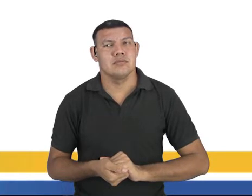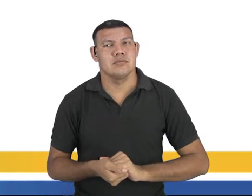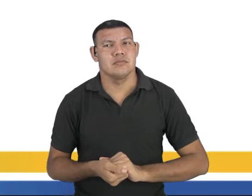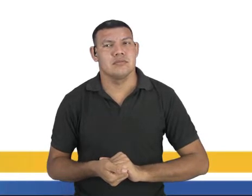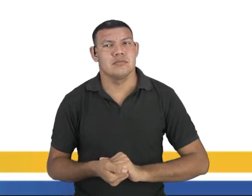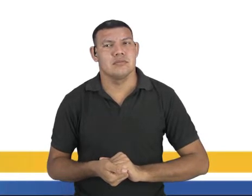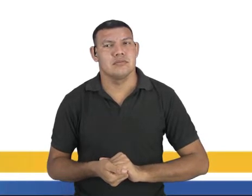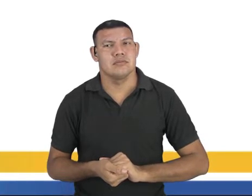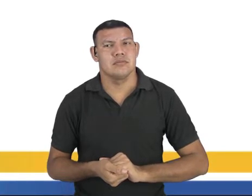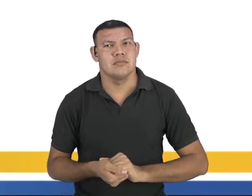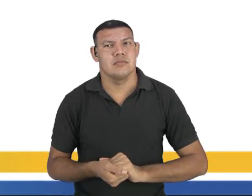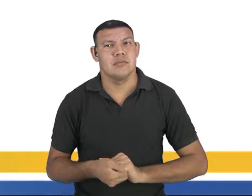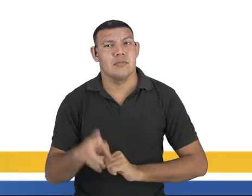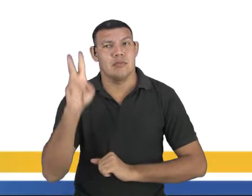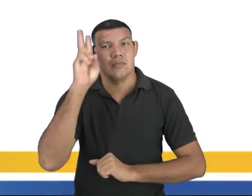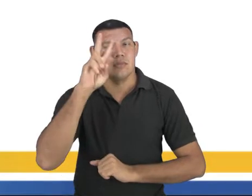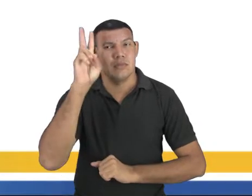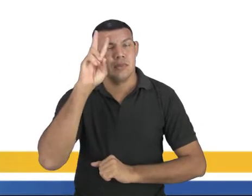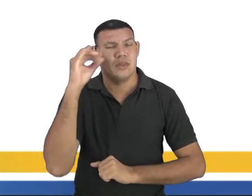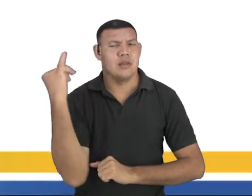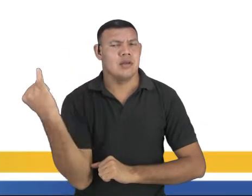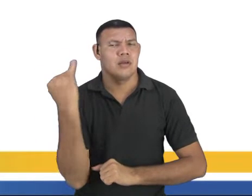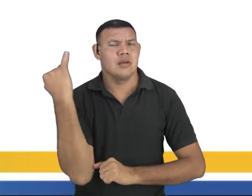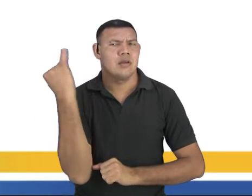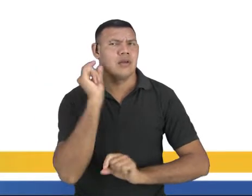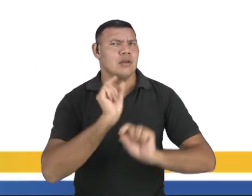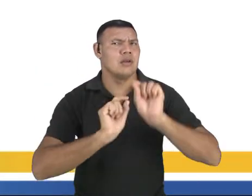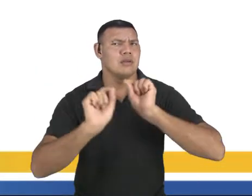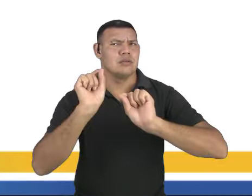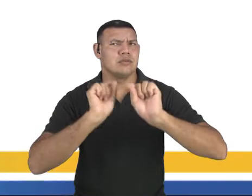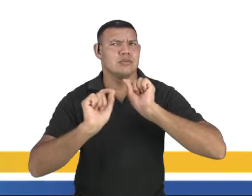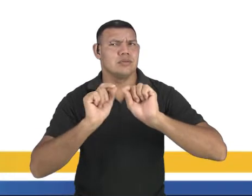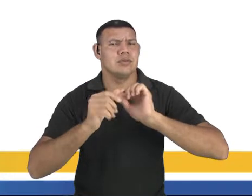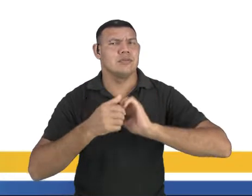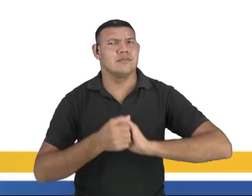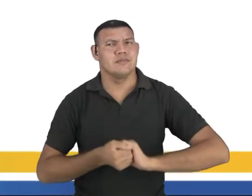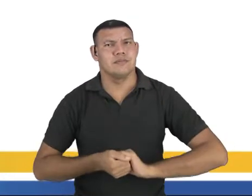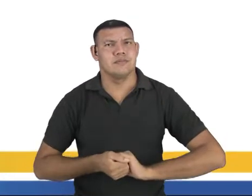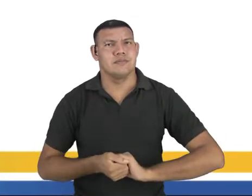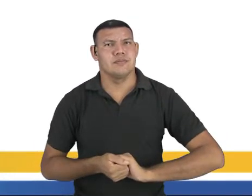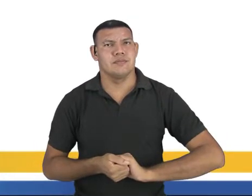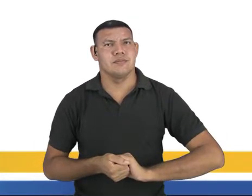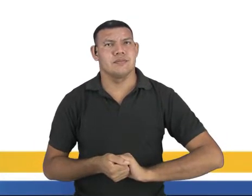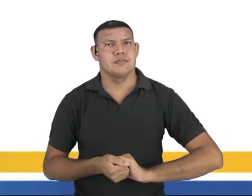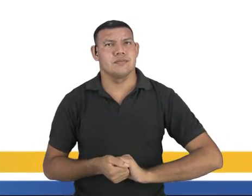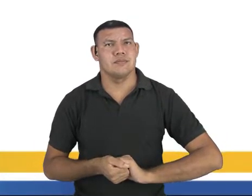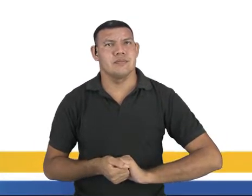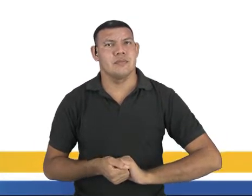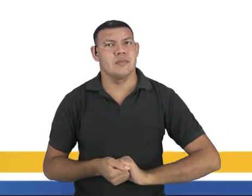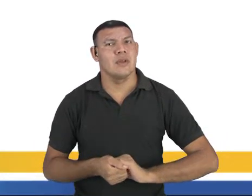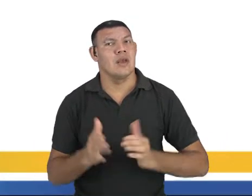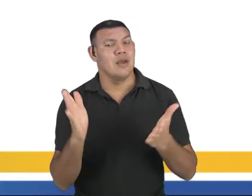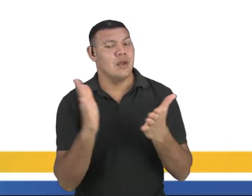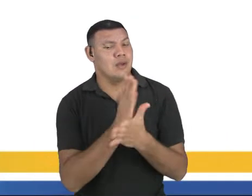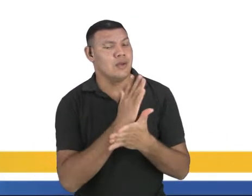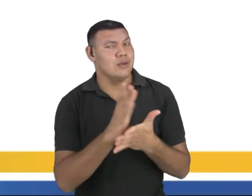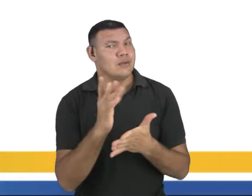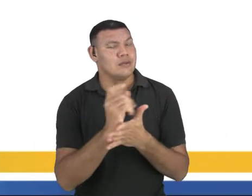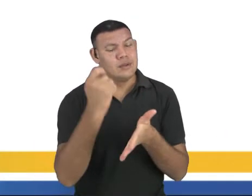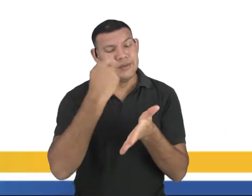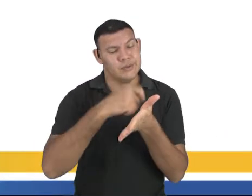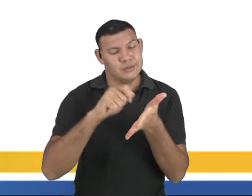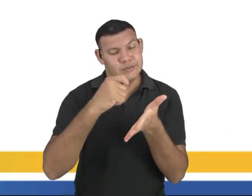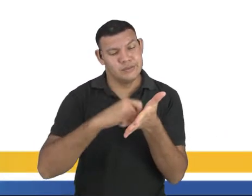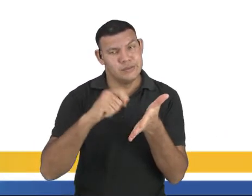para se lembrar durante a prova do Enem. Tem alguns autores